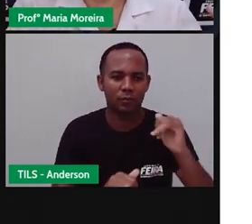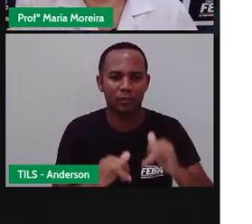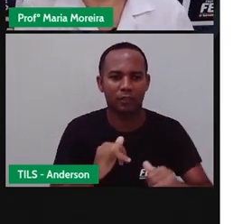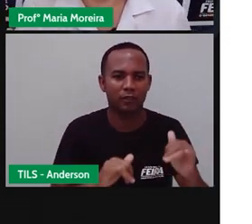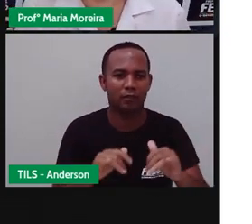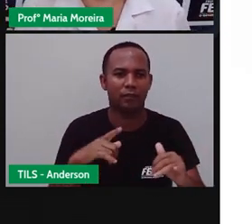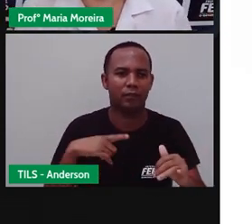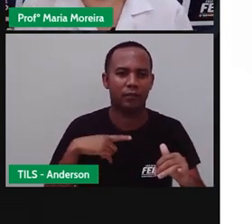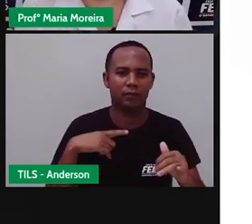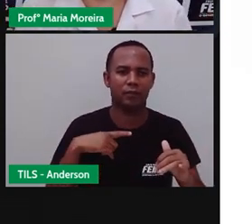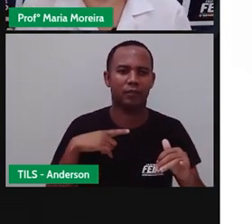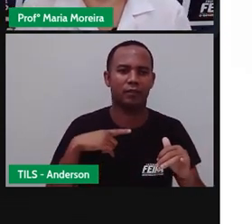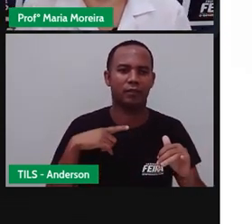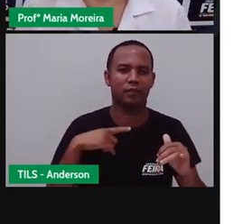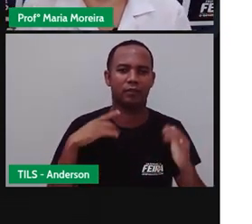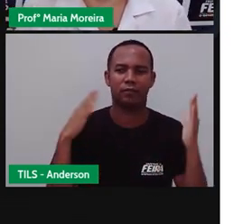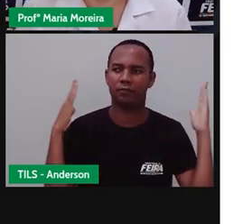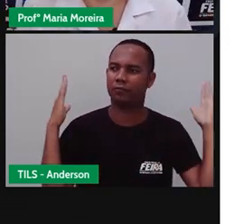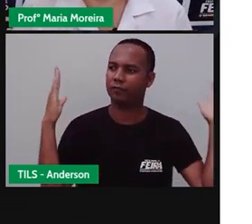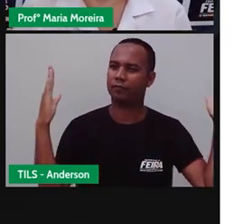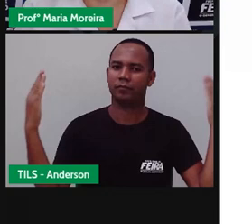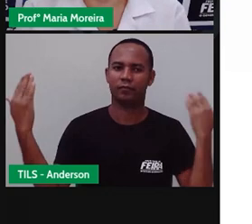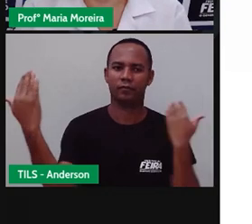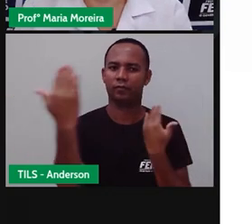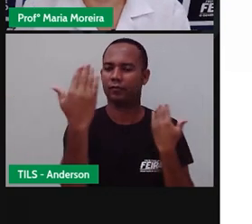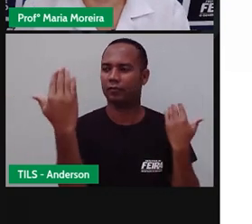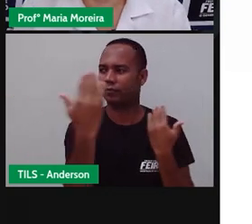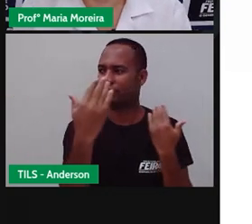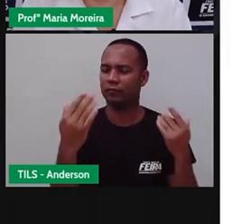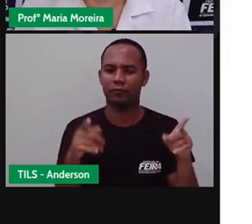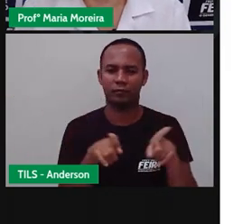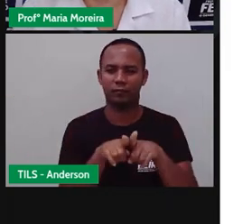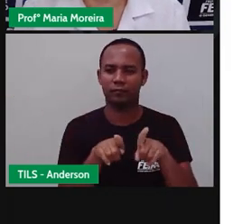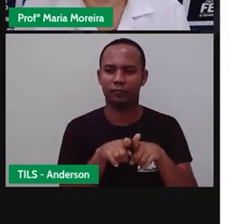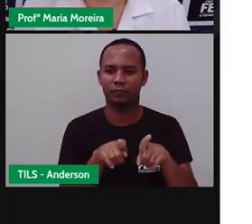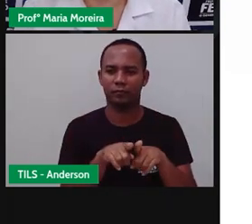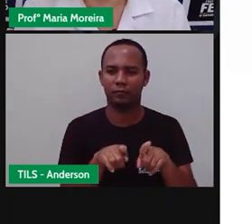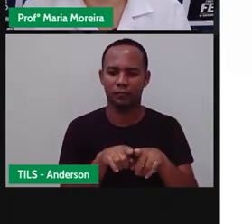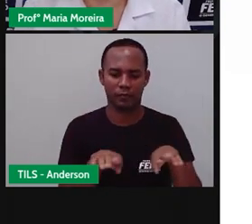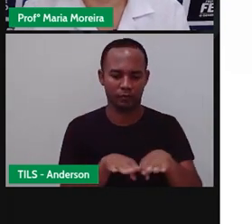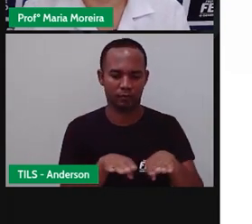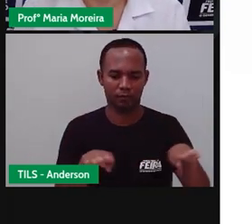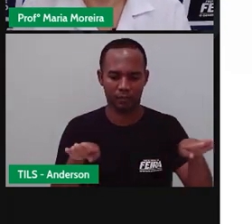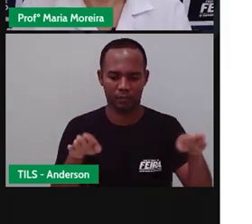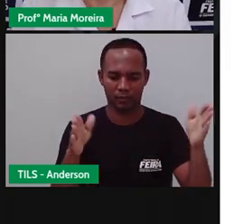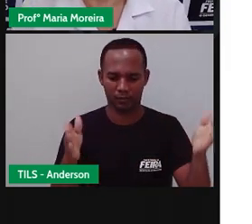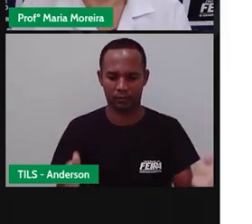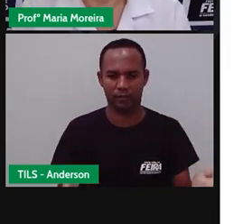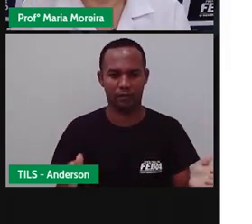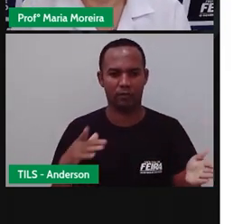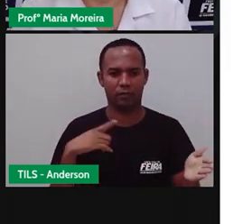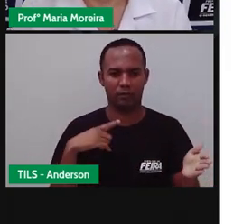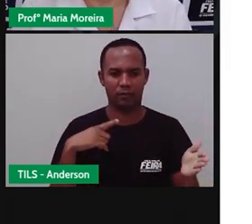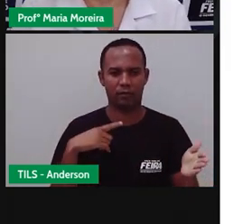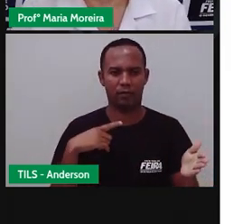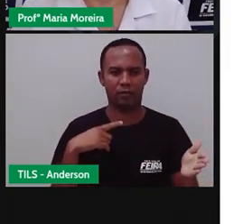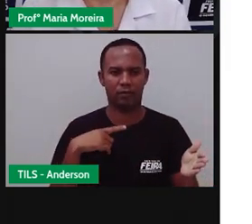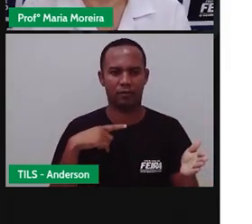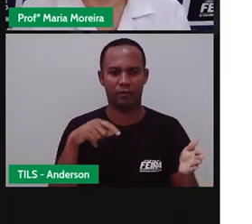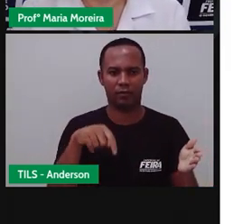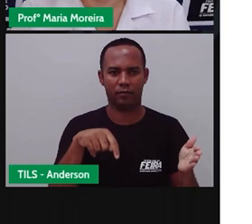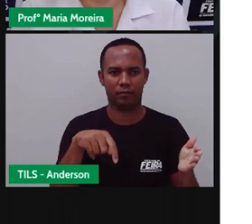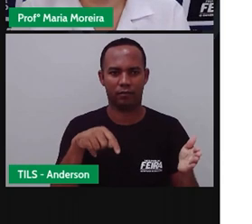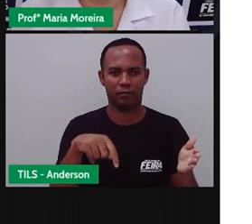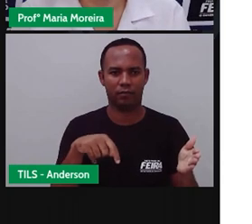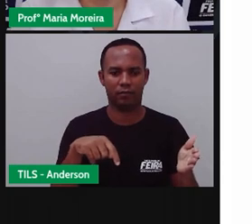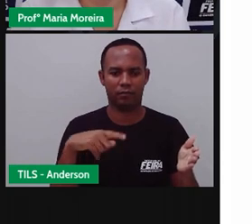proteção do estúdio. sei, na verdade, eu iria sentir o quê? Aqui na minha frente que vai ter a mesa, a cadeira. aqui, ó, que abaixo